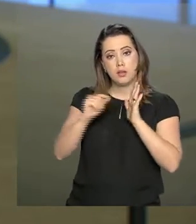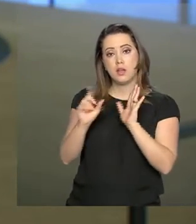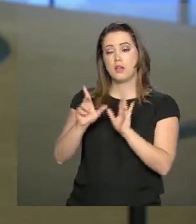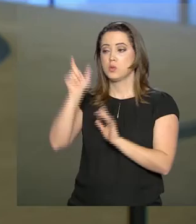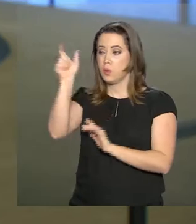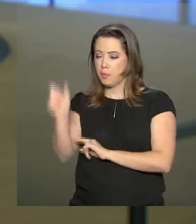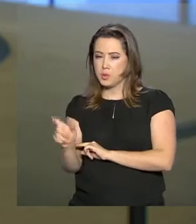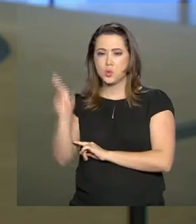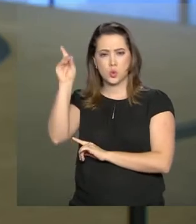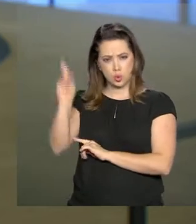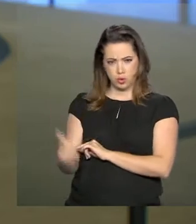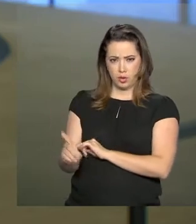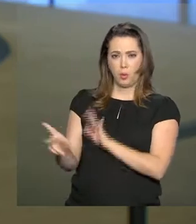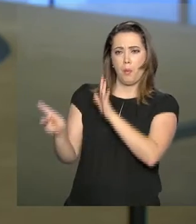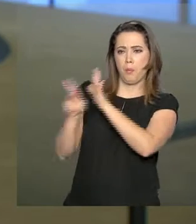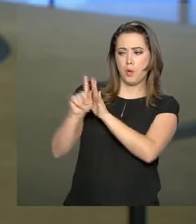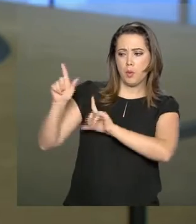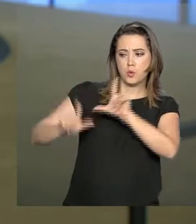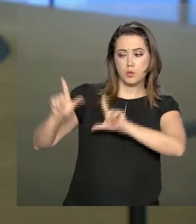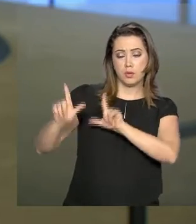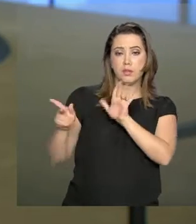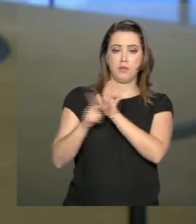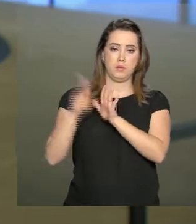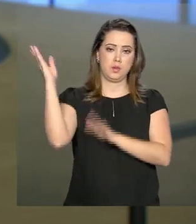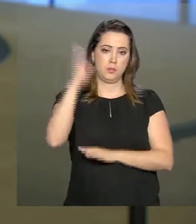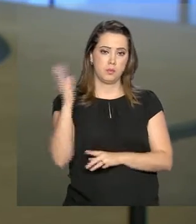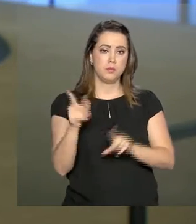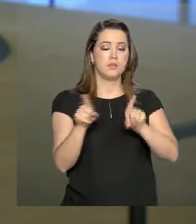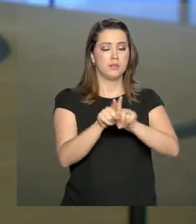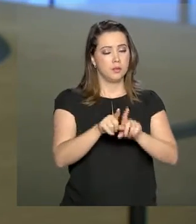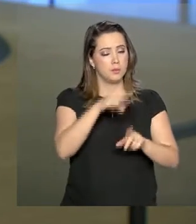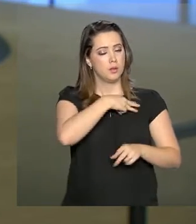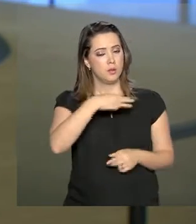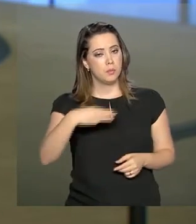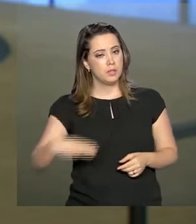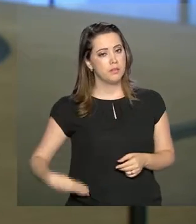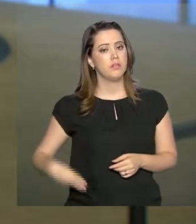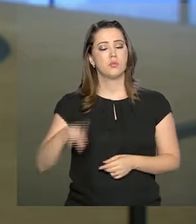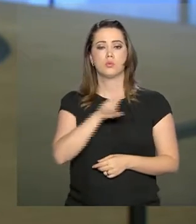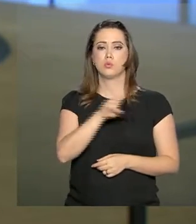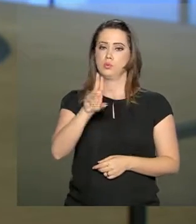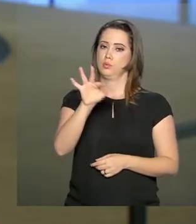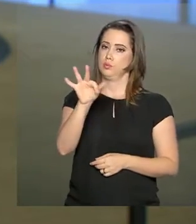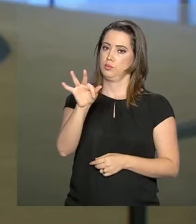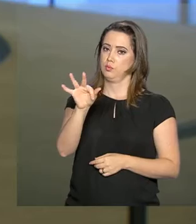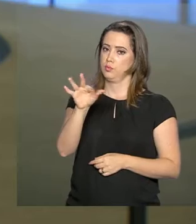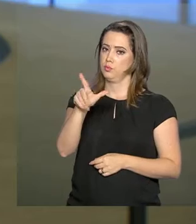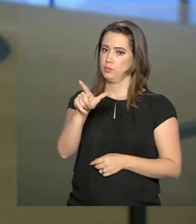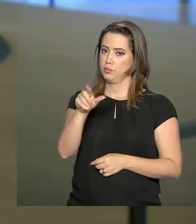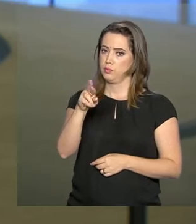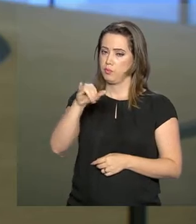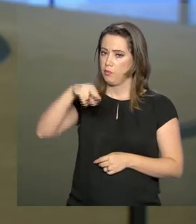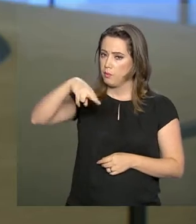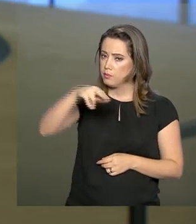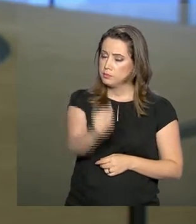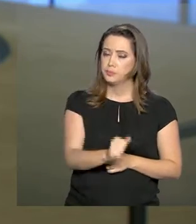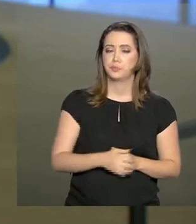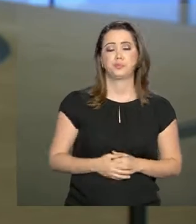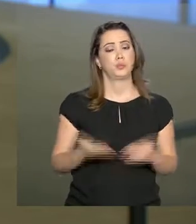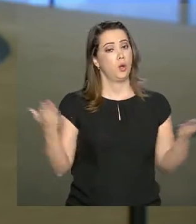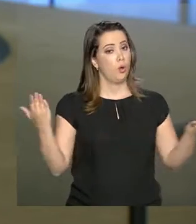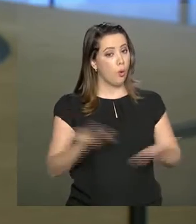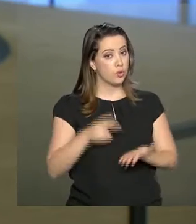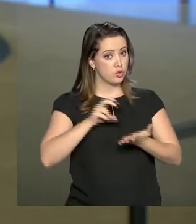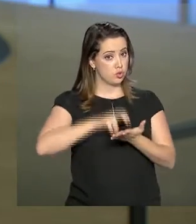o ministro-chefe da Secretaria da Presidência da República, Floriano Peixoto. Bom, na manhã de hoje, o presidente Jair